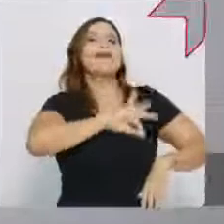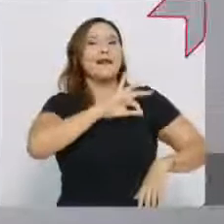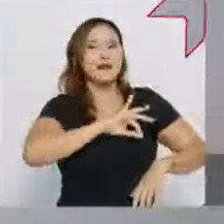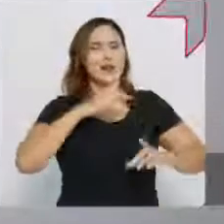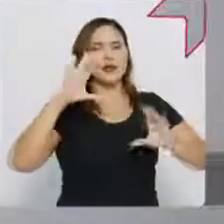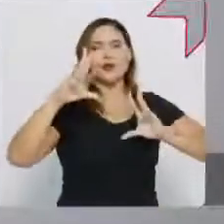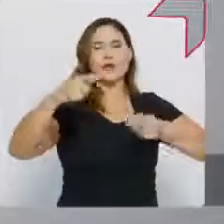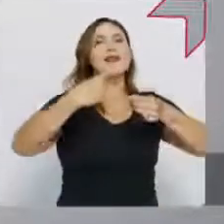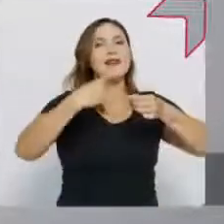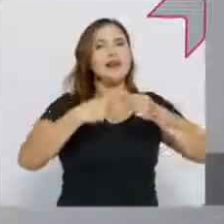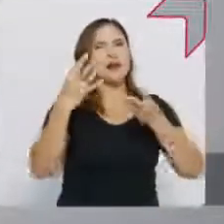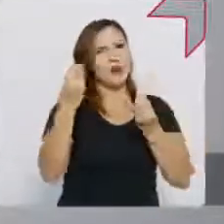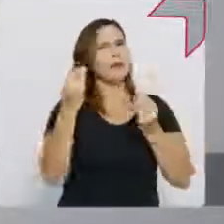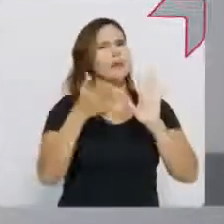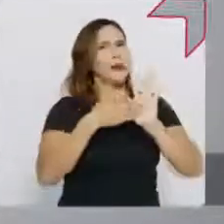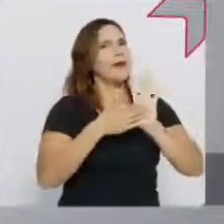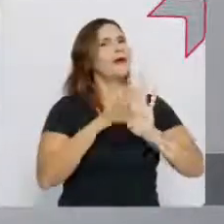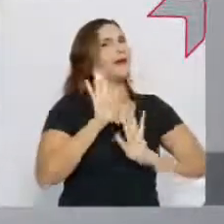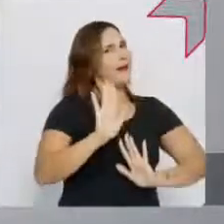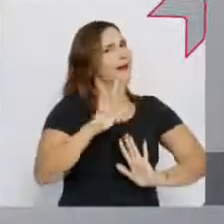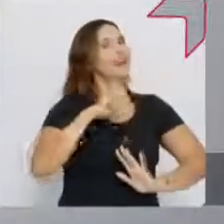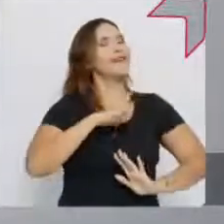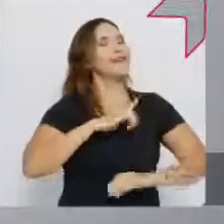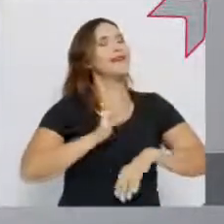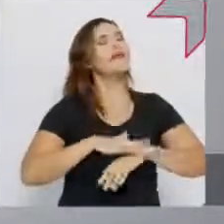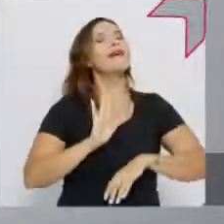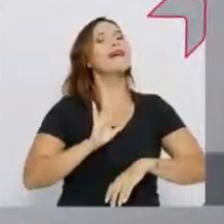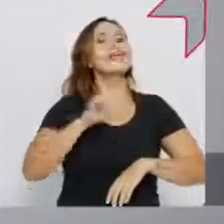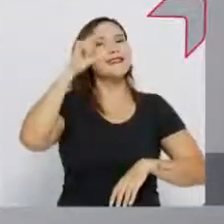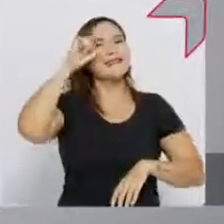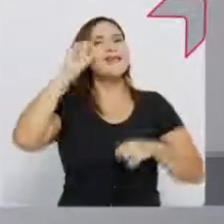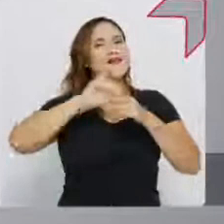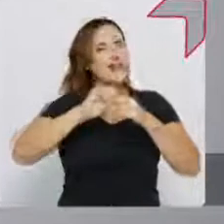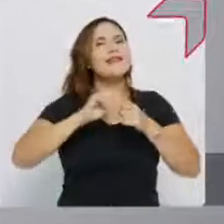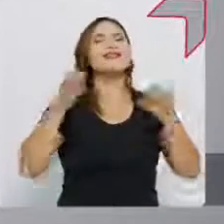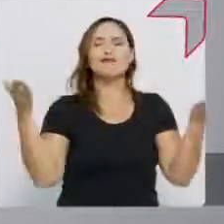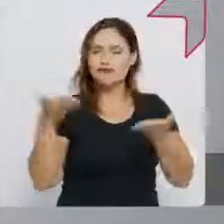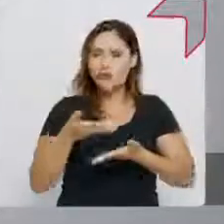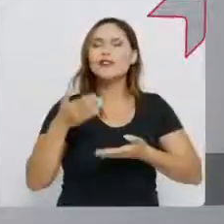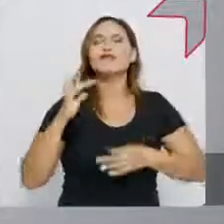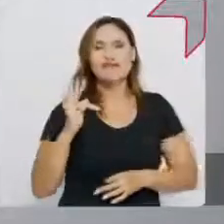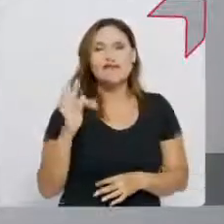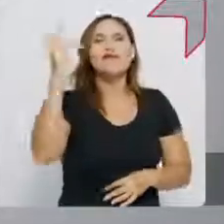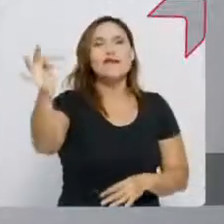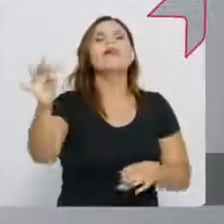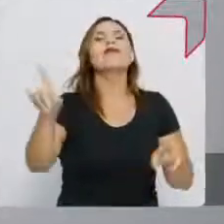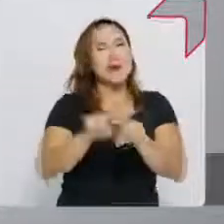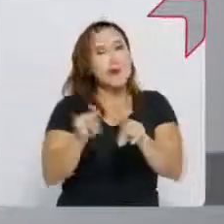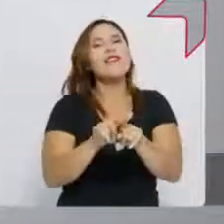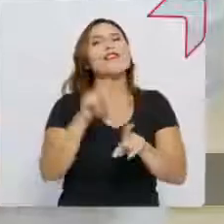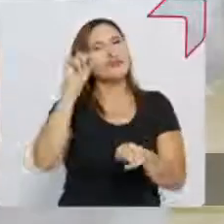muita proposta, né? Mas se segura aí que tem mais, porque o Zé que fez é o Zé que faz. E na mobilidade, a correria vai ser